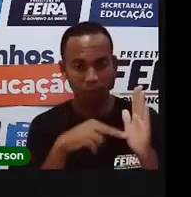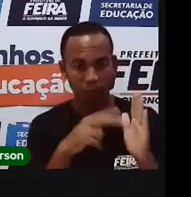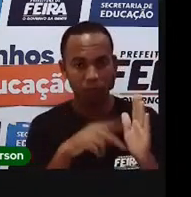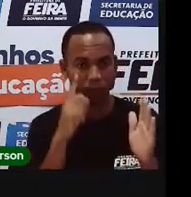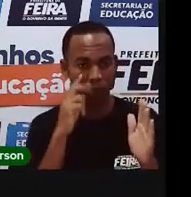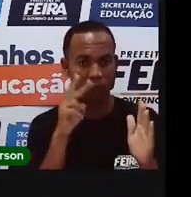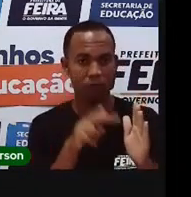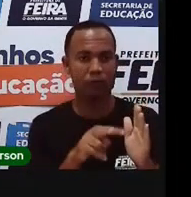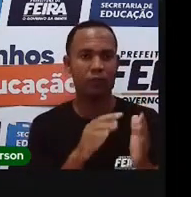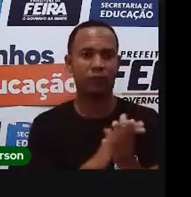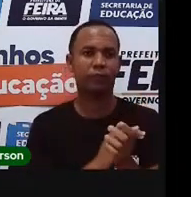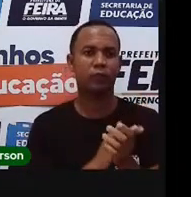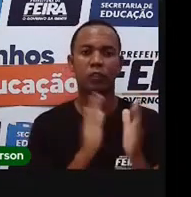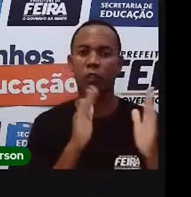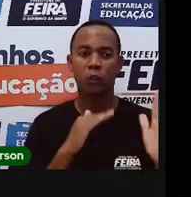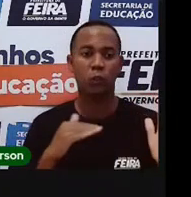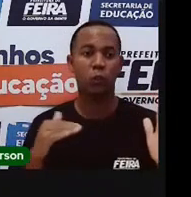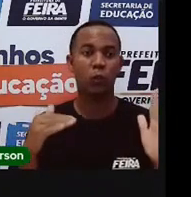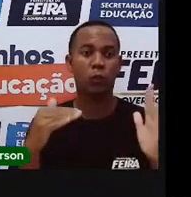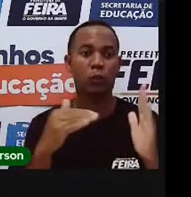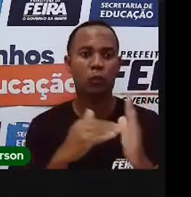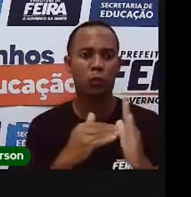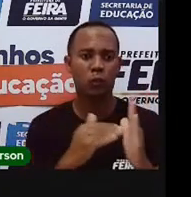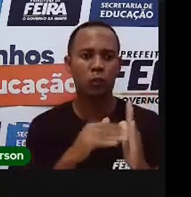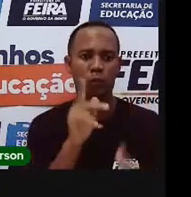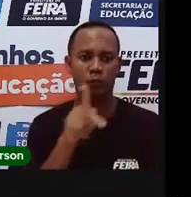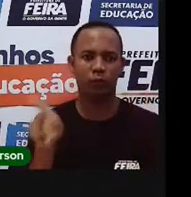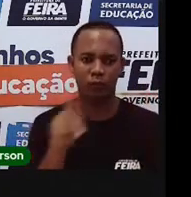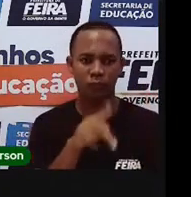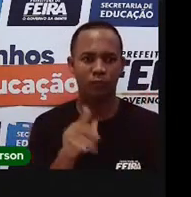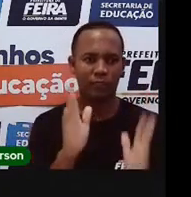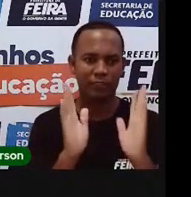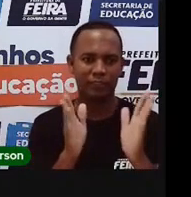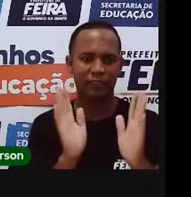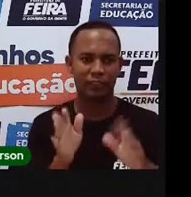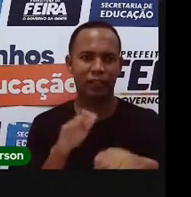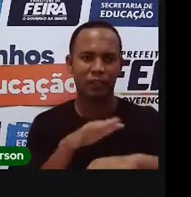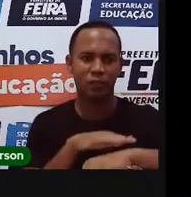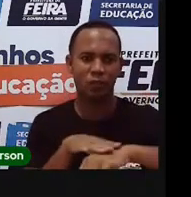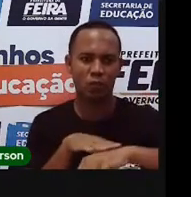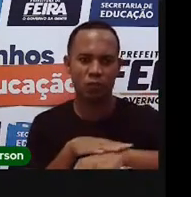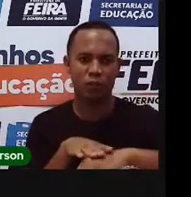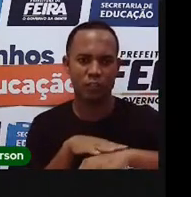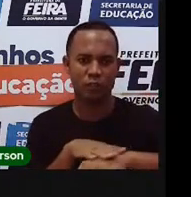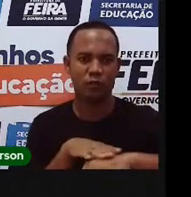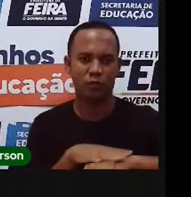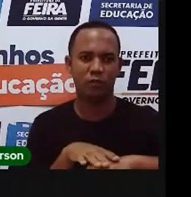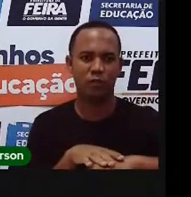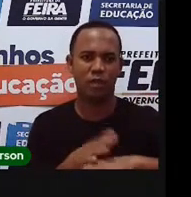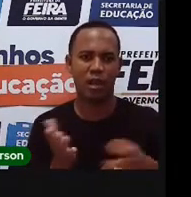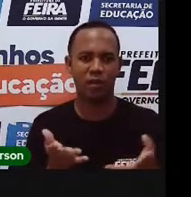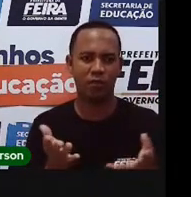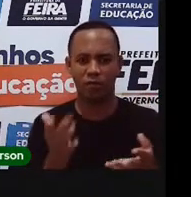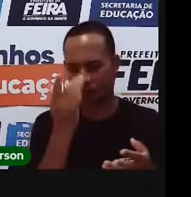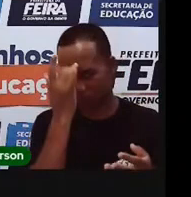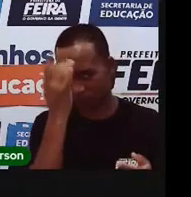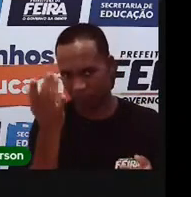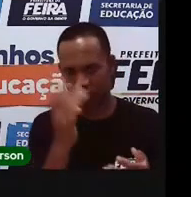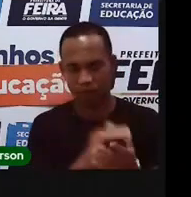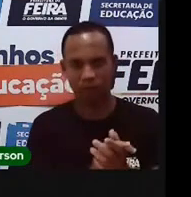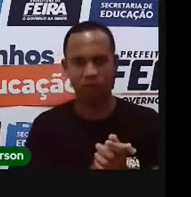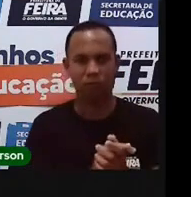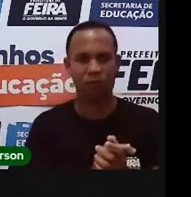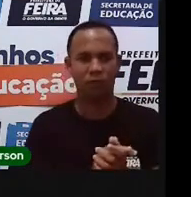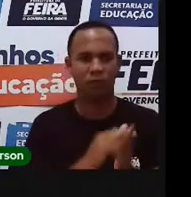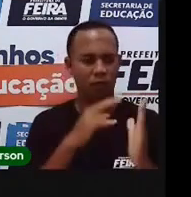Bom, tudo isso que está aí, a Pró já conversou com vocês. A gente tá na atividade agora, tá bem fácil. Após a leitura do texto,